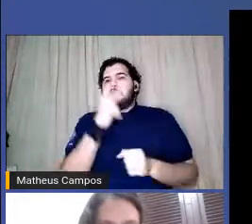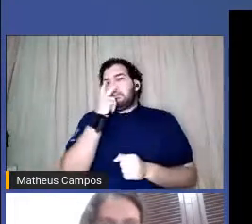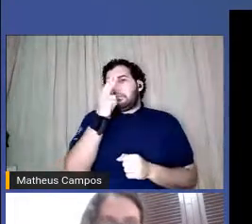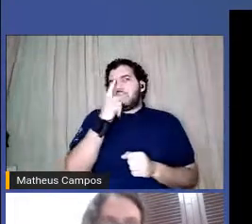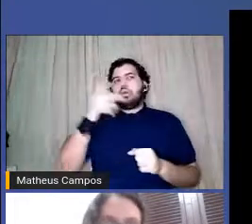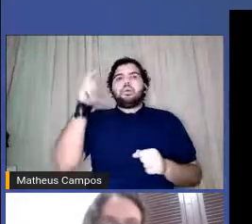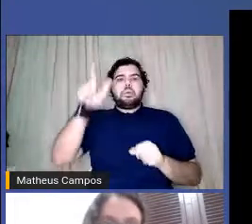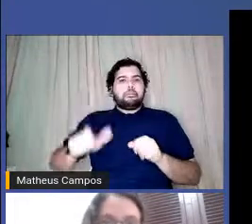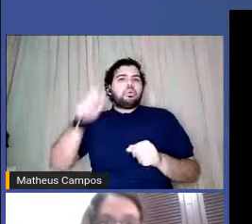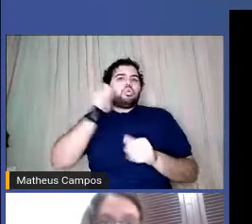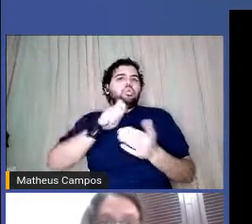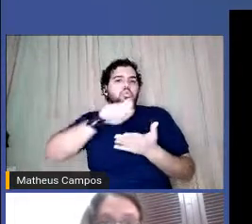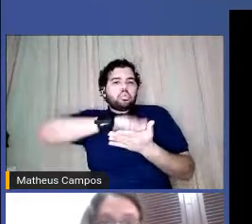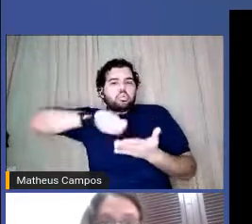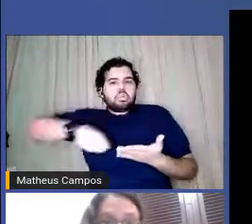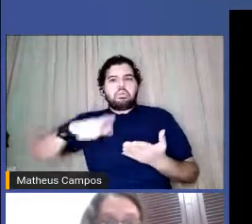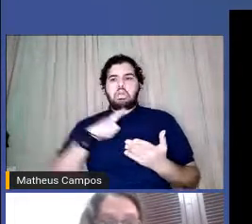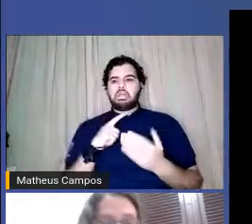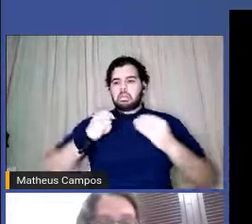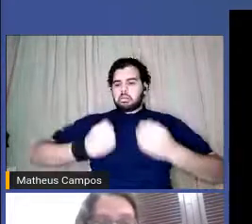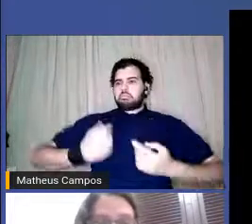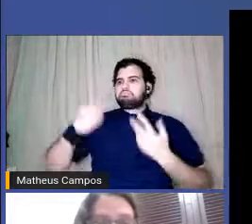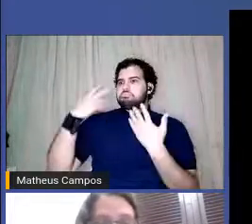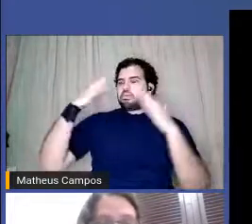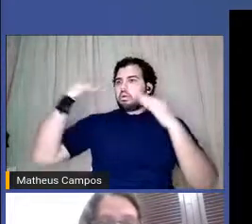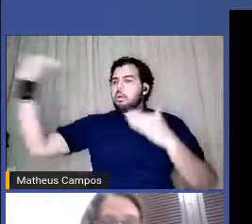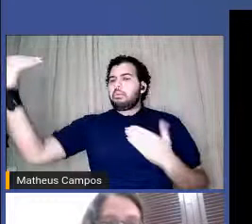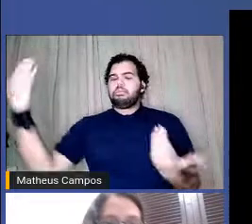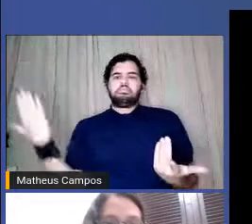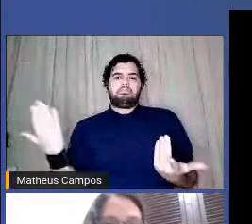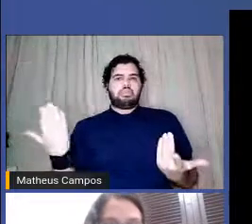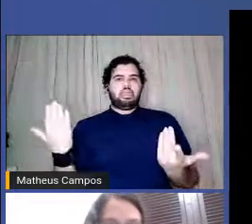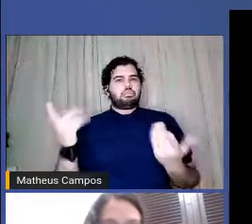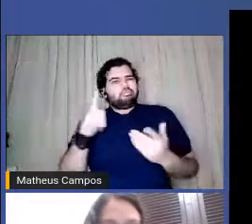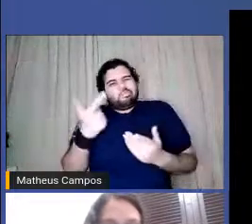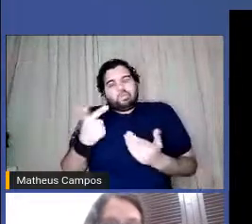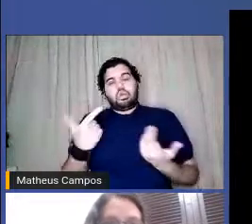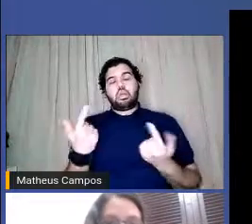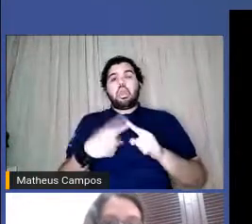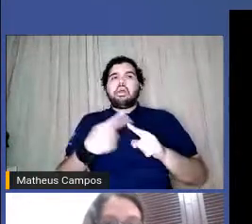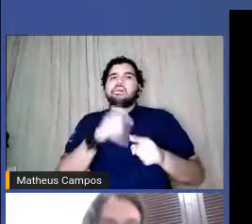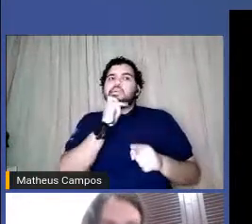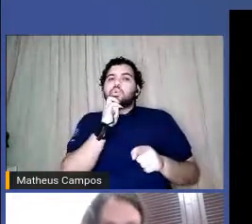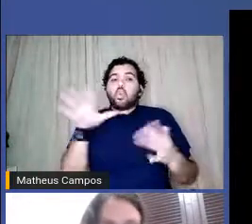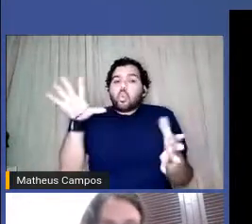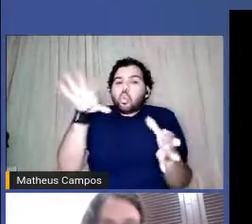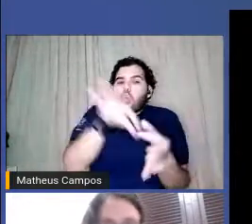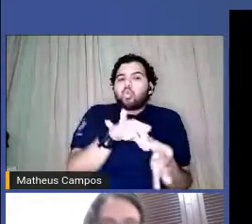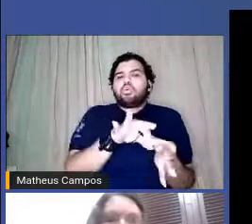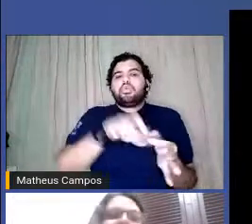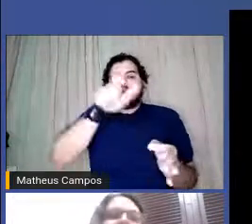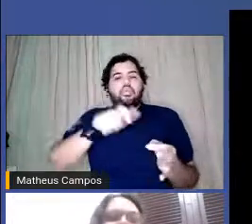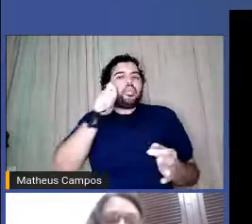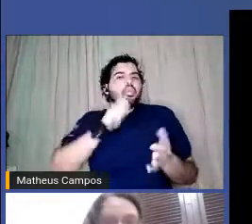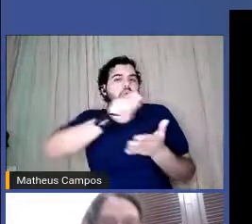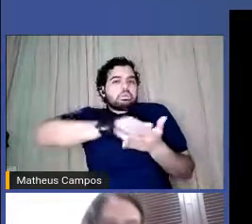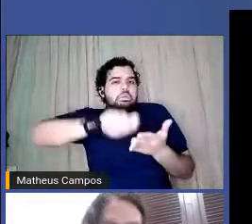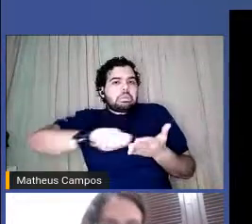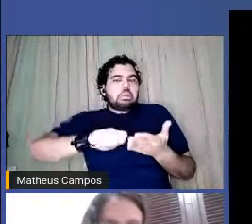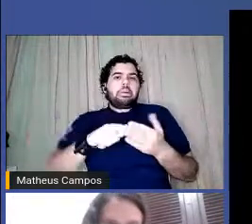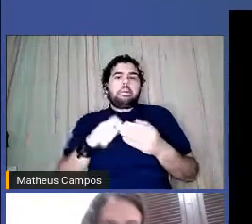escritoras têm reconhecimento. Agora, quando a gente traz para escritoras negras, escritoras